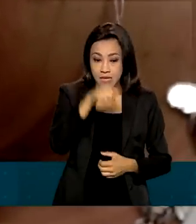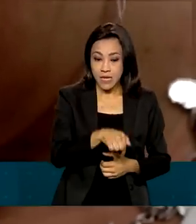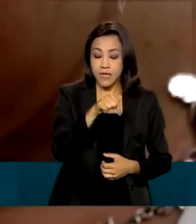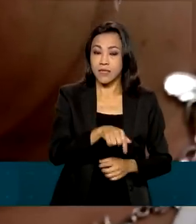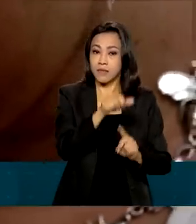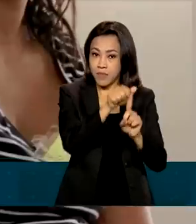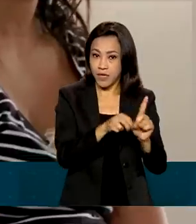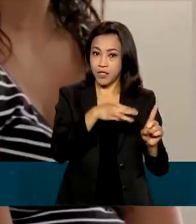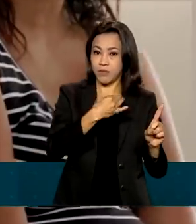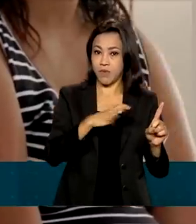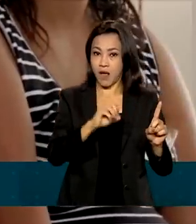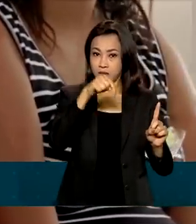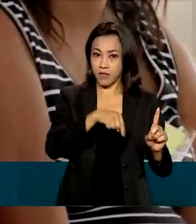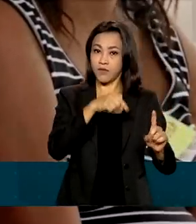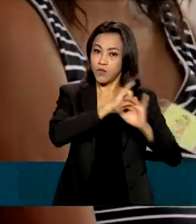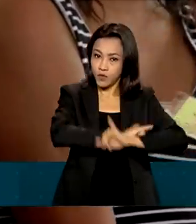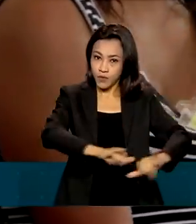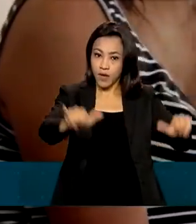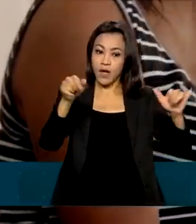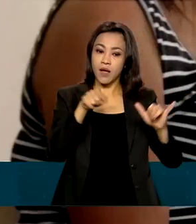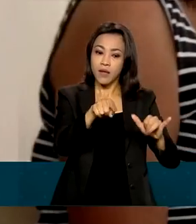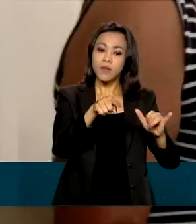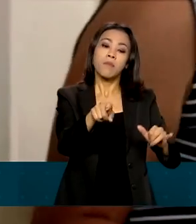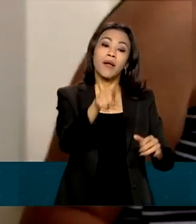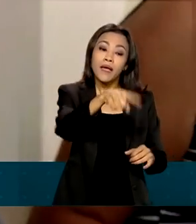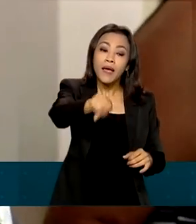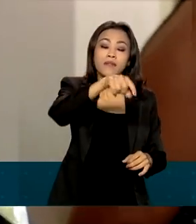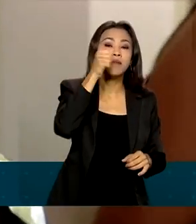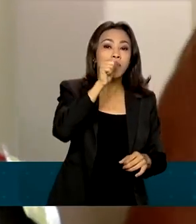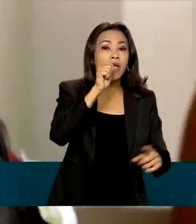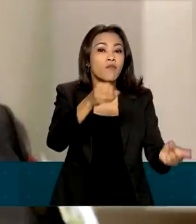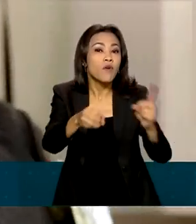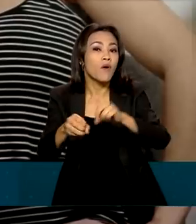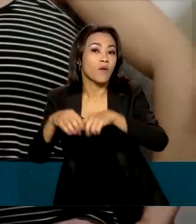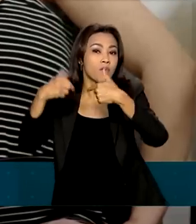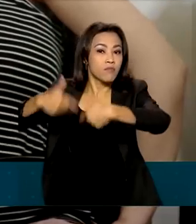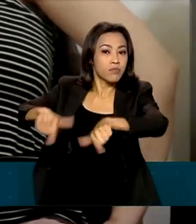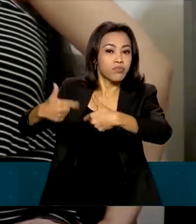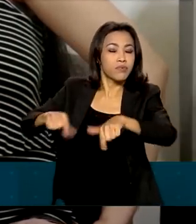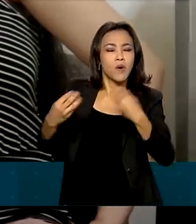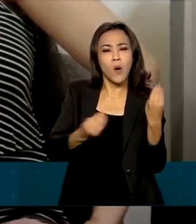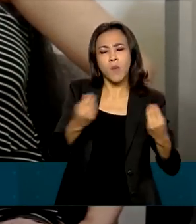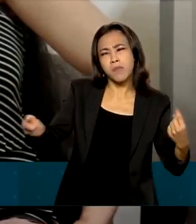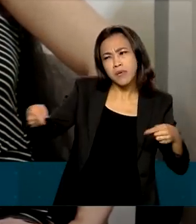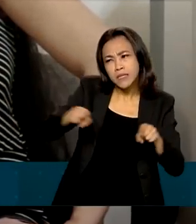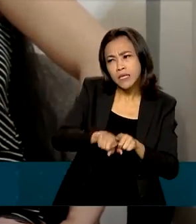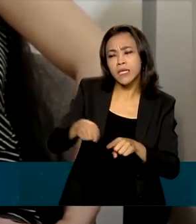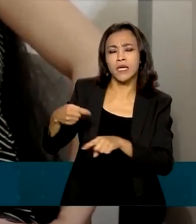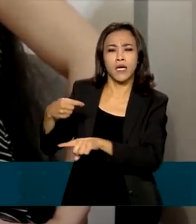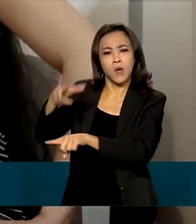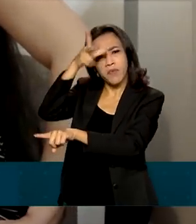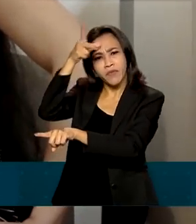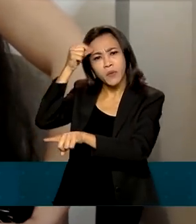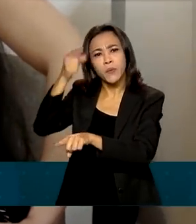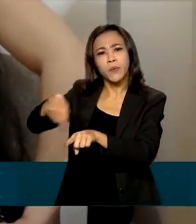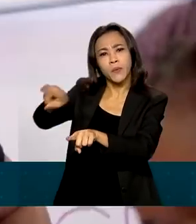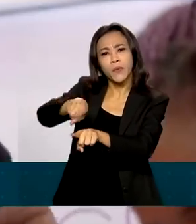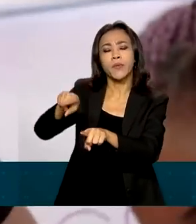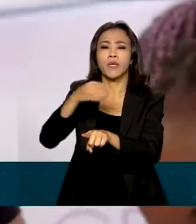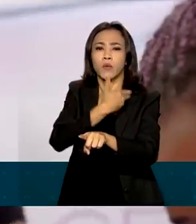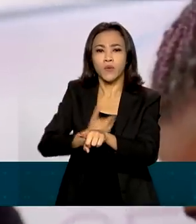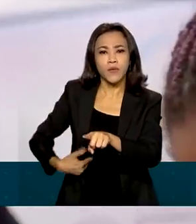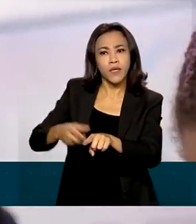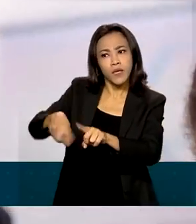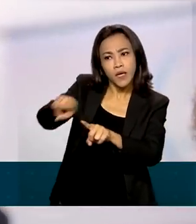oferece a oportunidade de um retorno ao mercado de trabalho. Por meio de parceria com estados, prefeituras, ONGs e